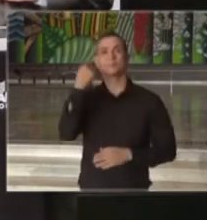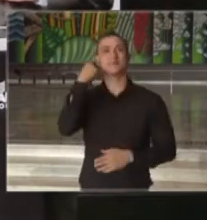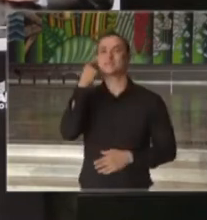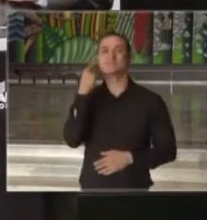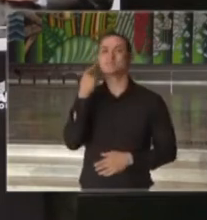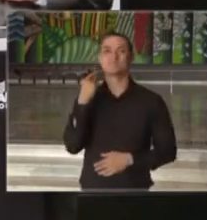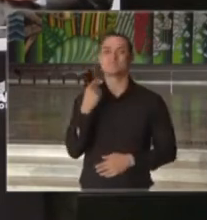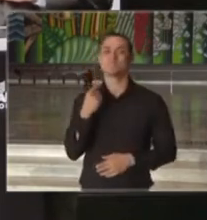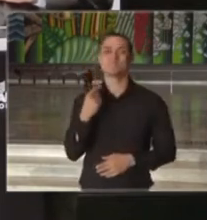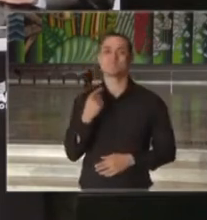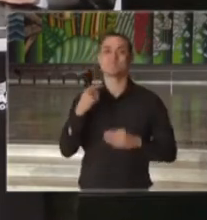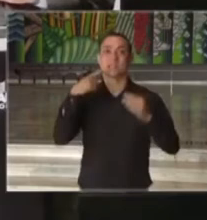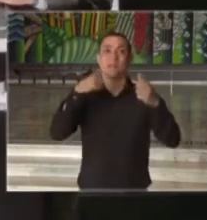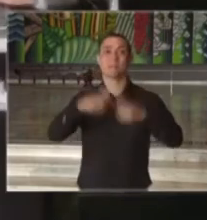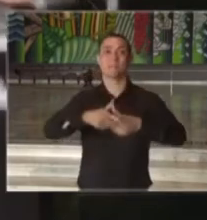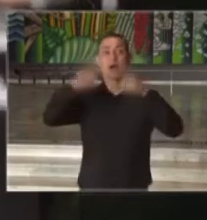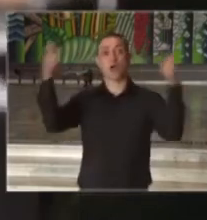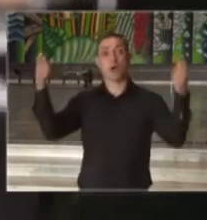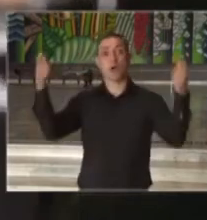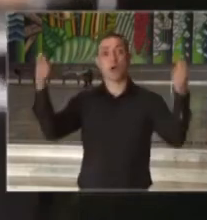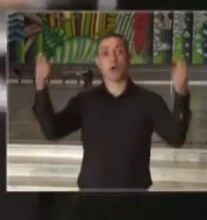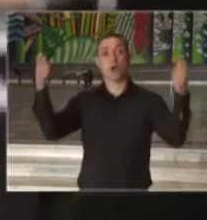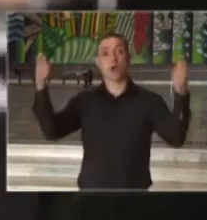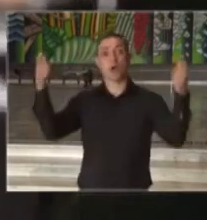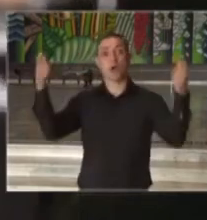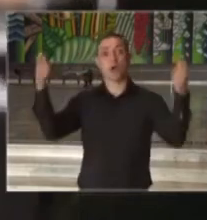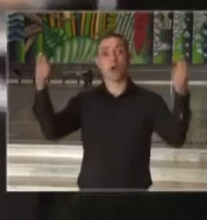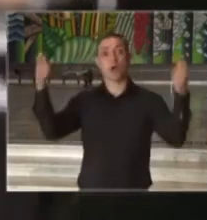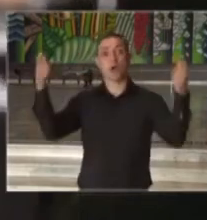maior do que esta.